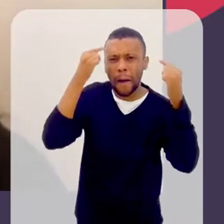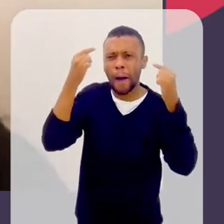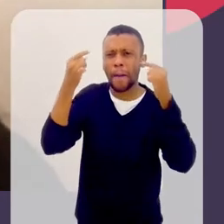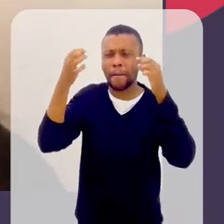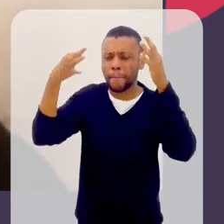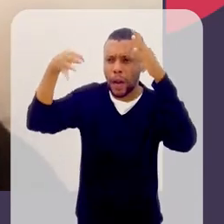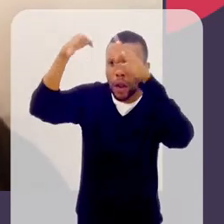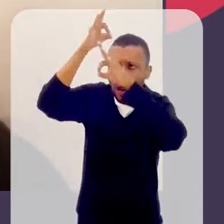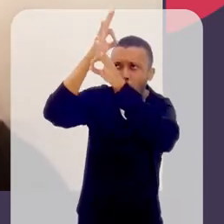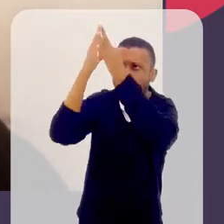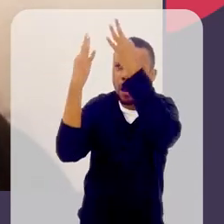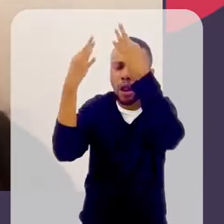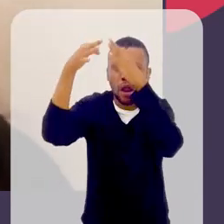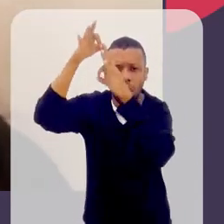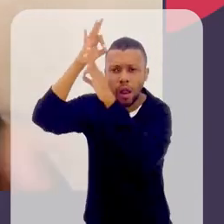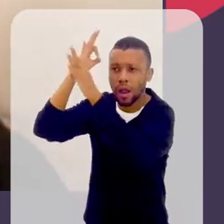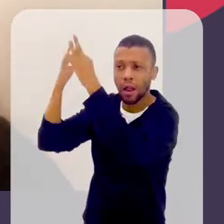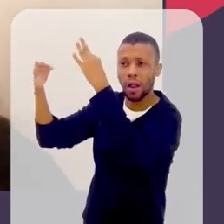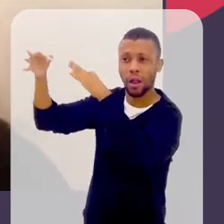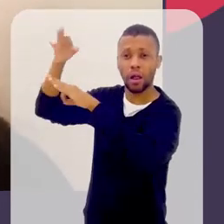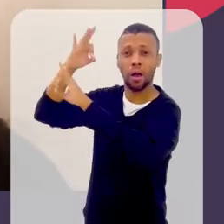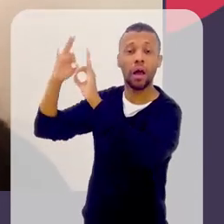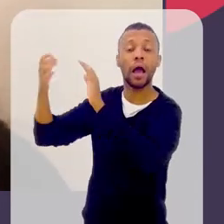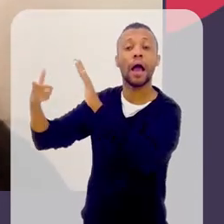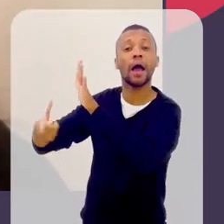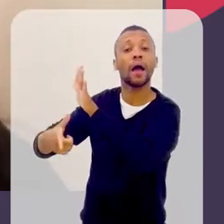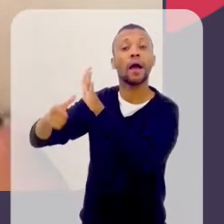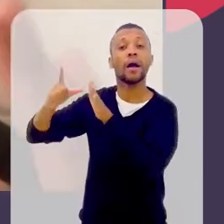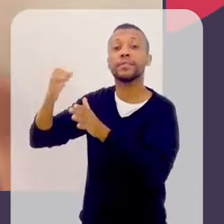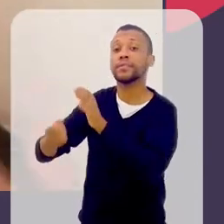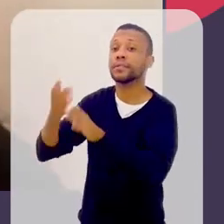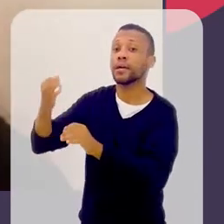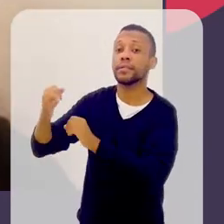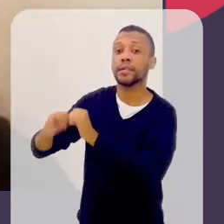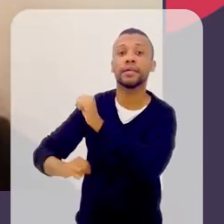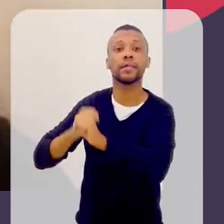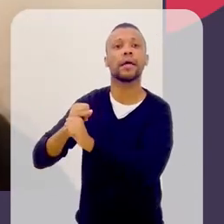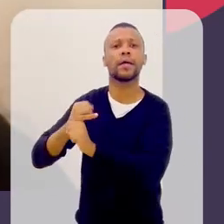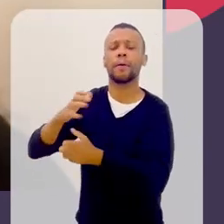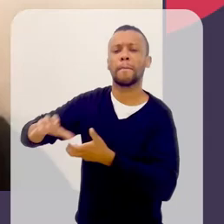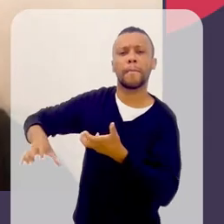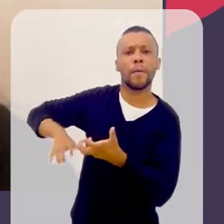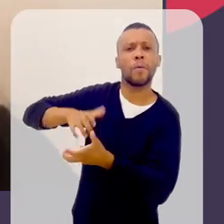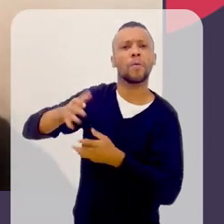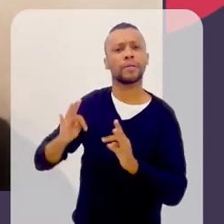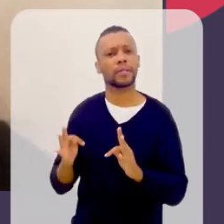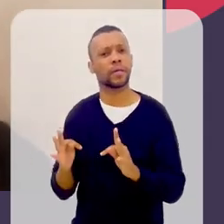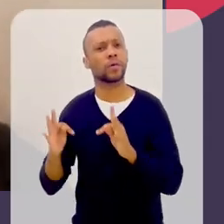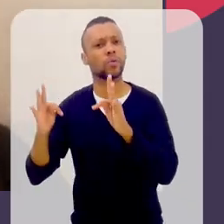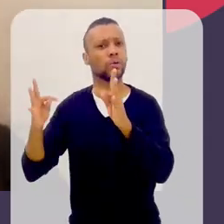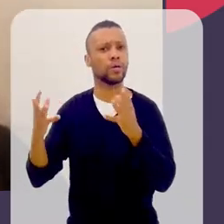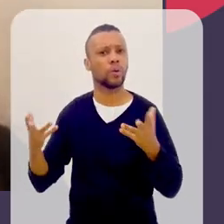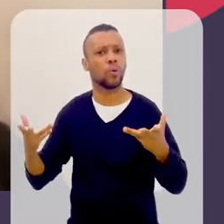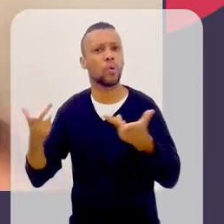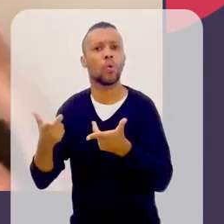circulam, sempre circularam, mesmo antes da internet, né? Mesmo antes do desenvolvimento da revolução